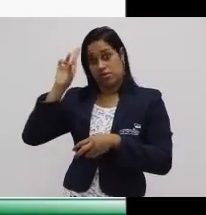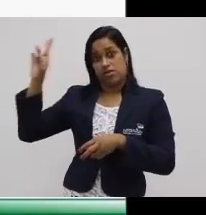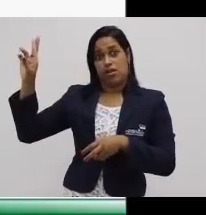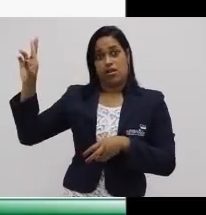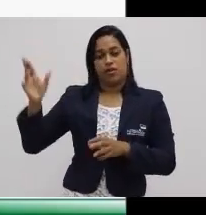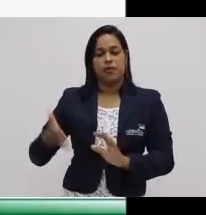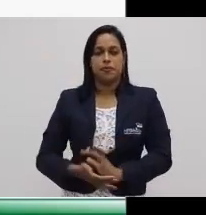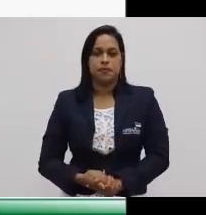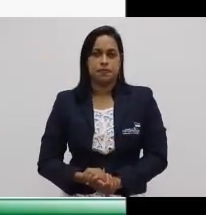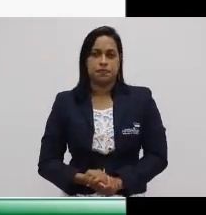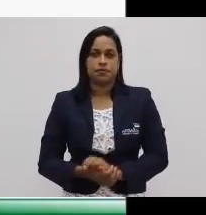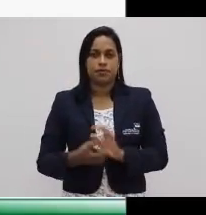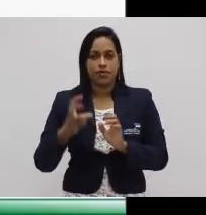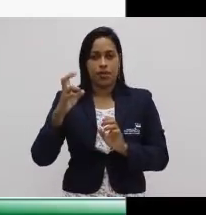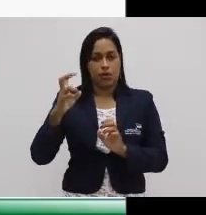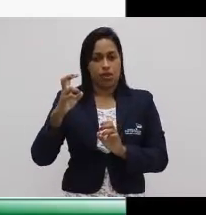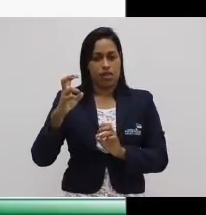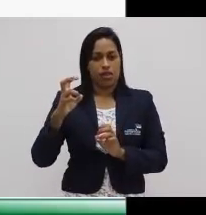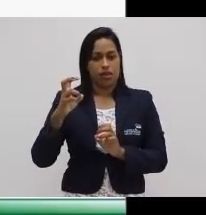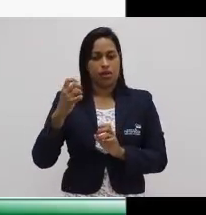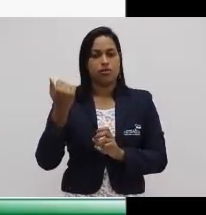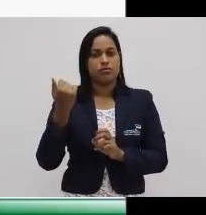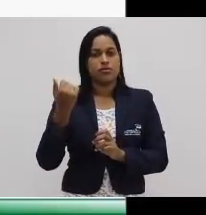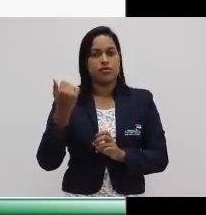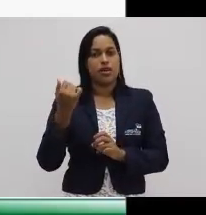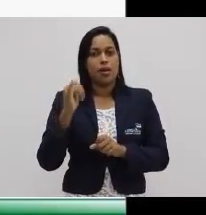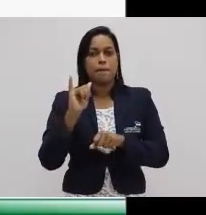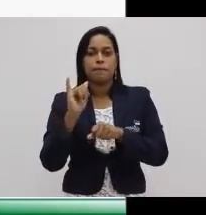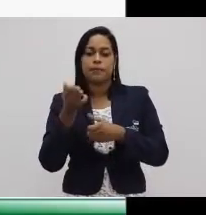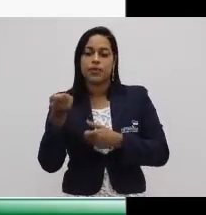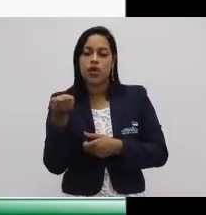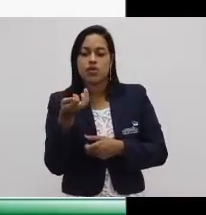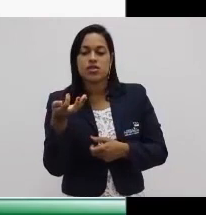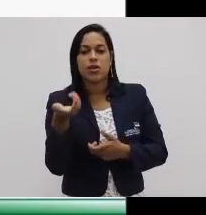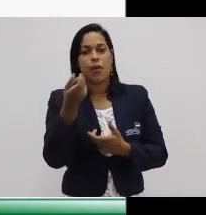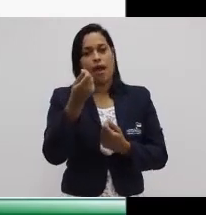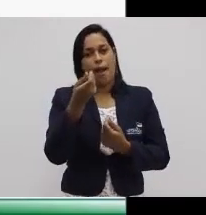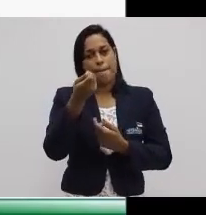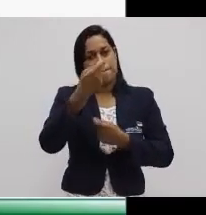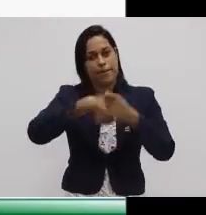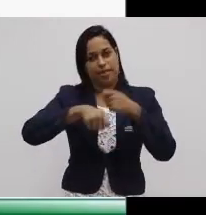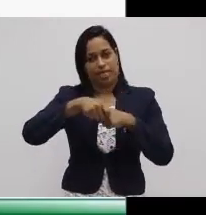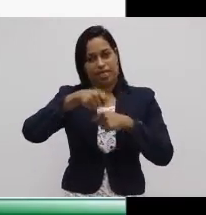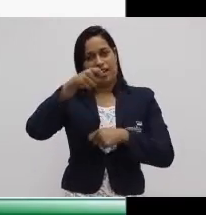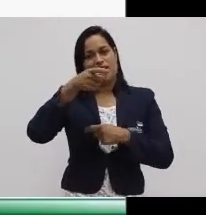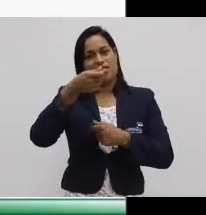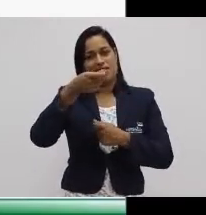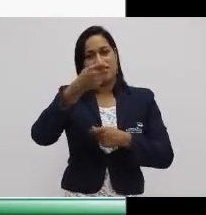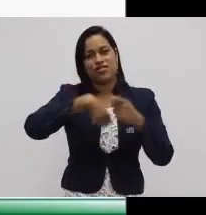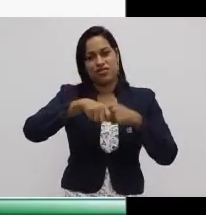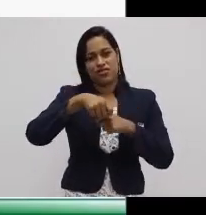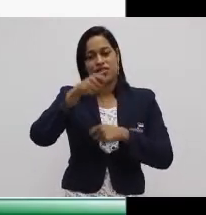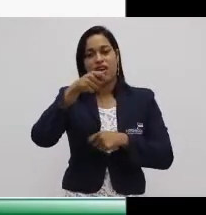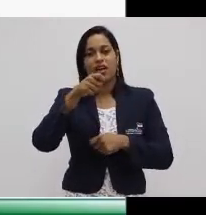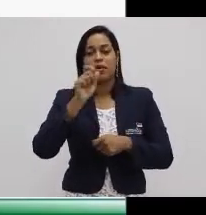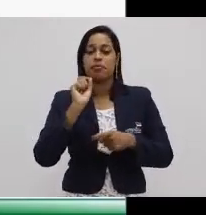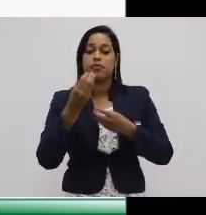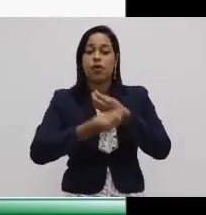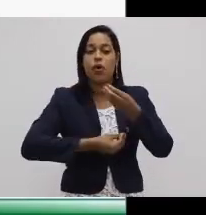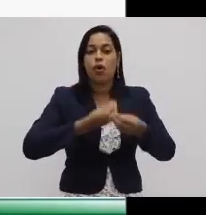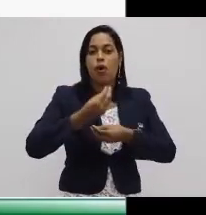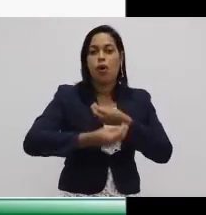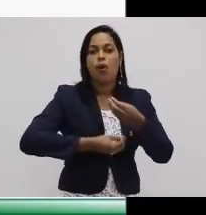O quinto modo de produção, gente, é o modo de produção capitalista, que é um modo caracterizado pela